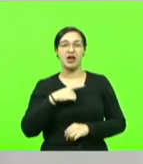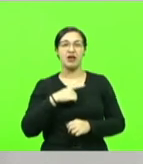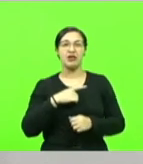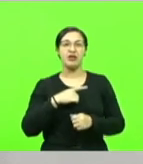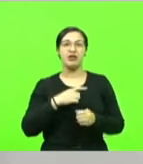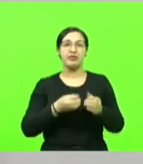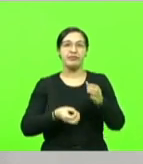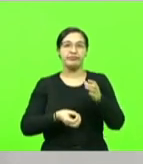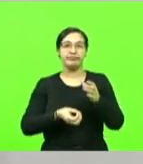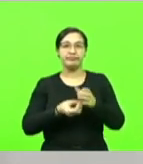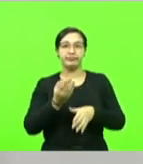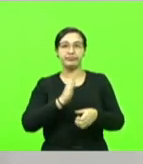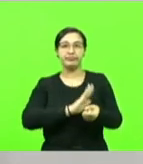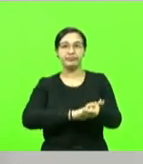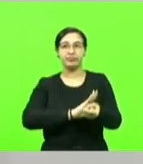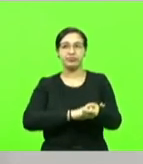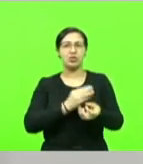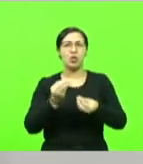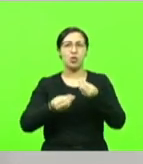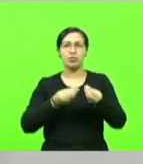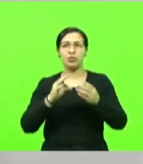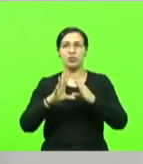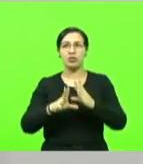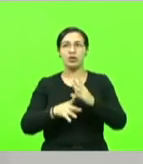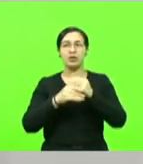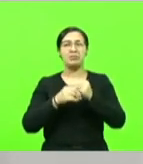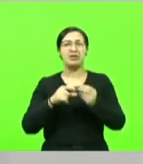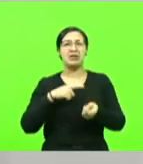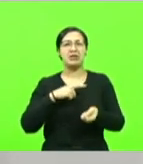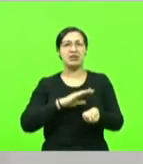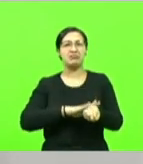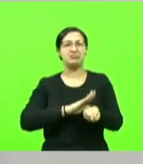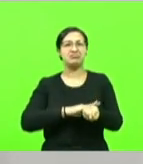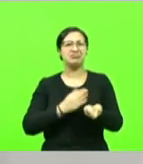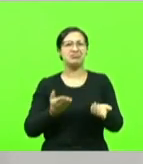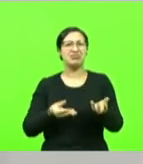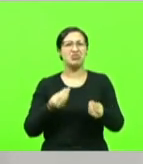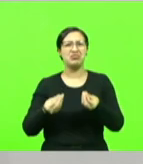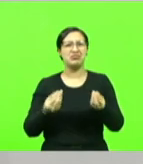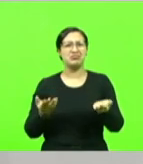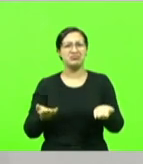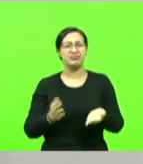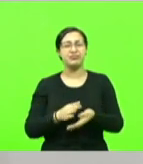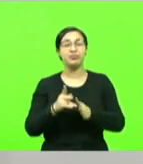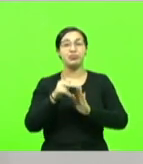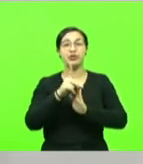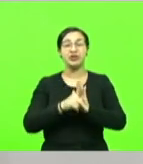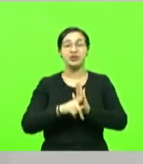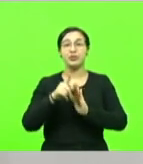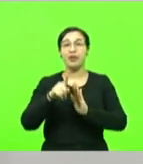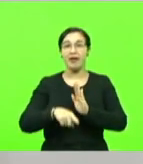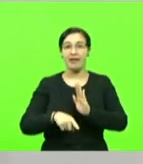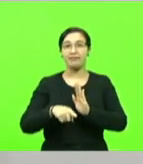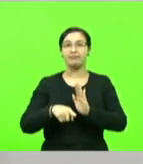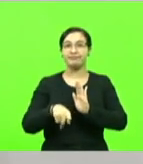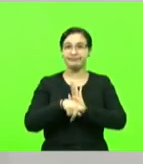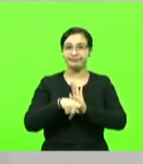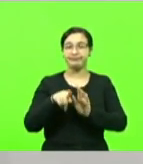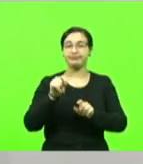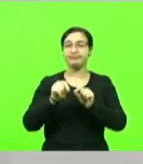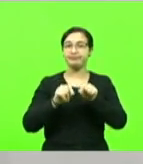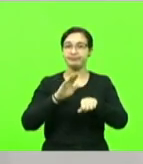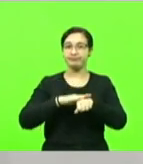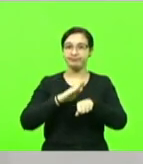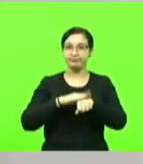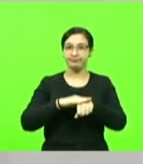Como uma emenda vai ter vício de origem? O projeto é do governo. O governo mandou para